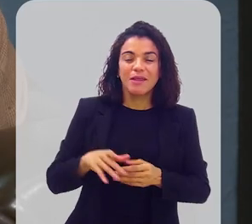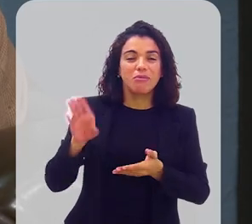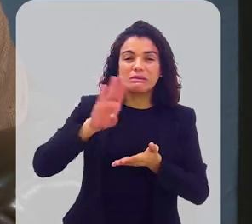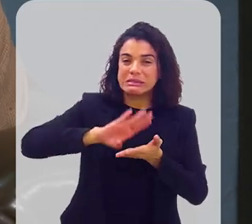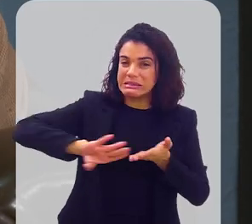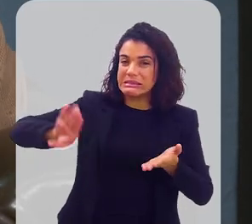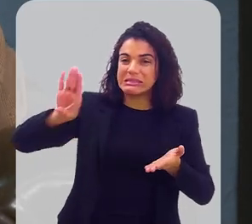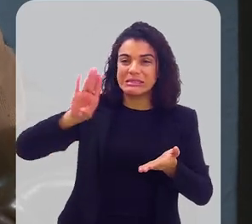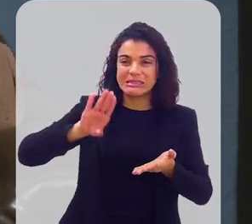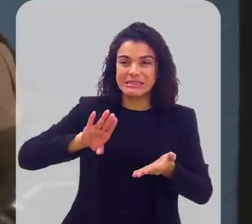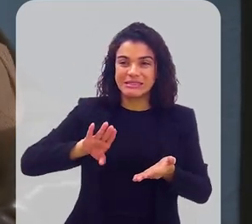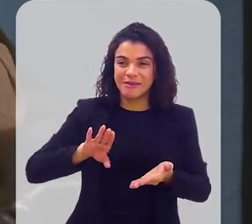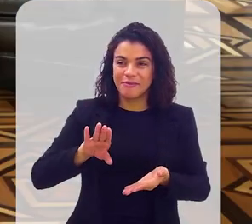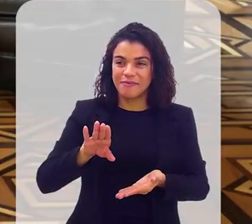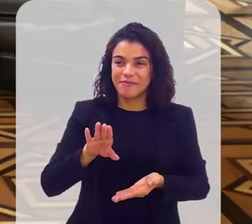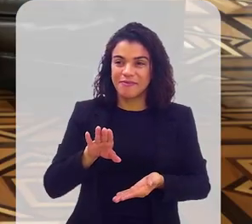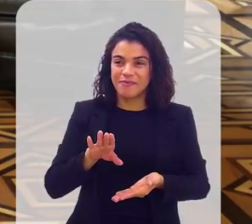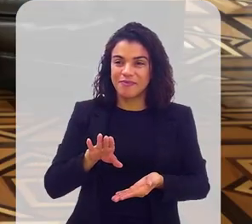E eu fico,